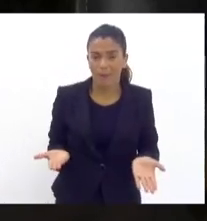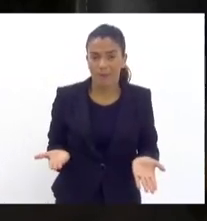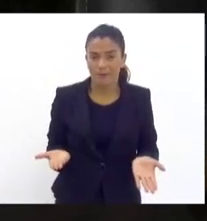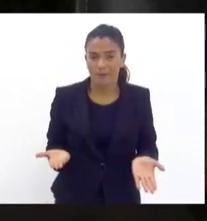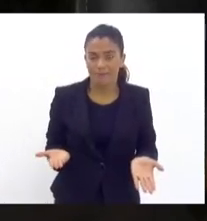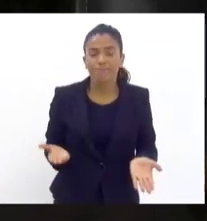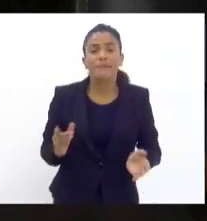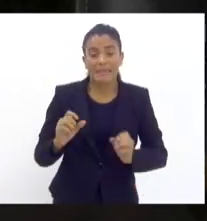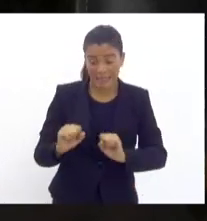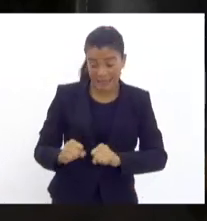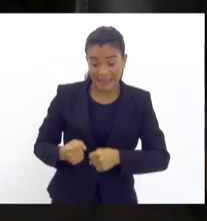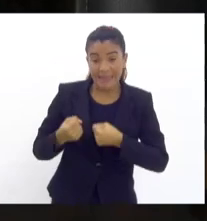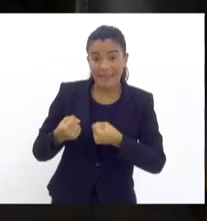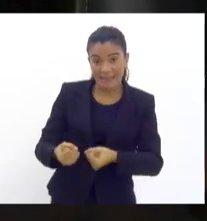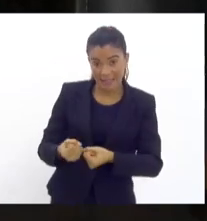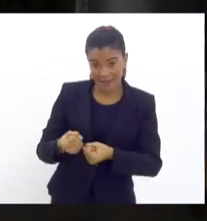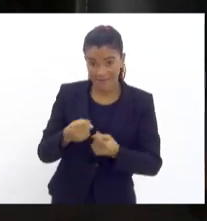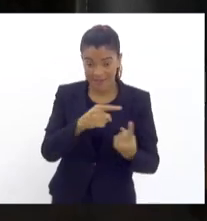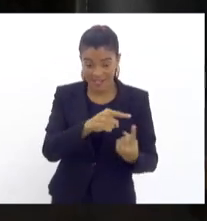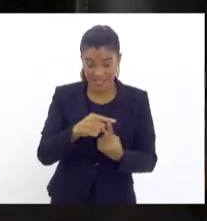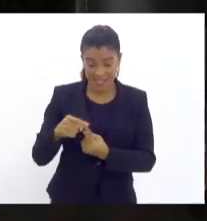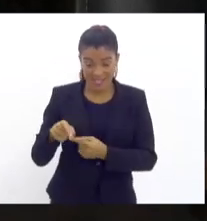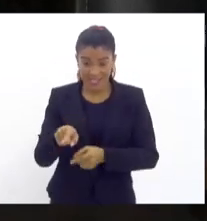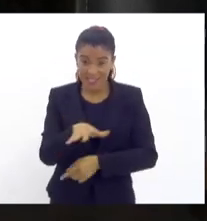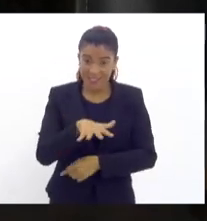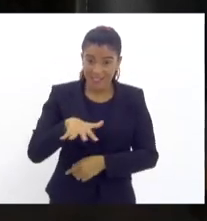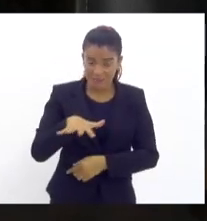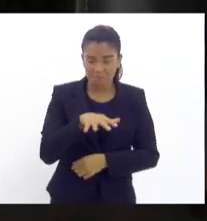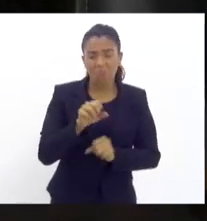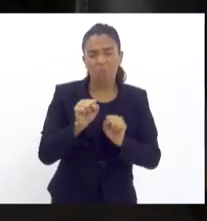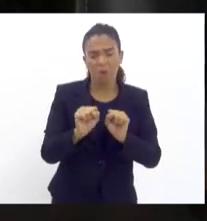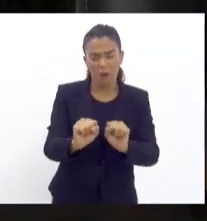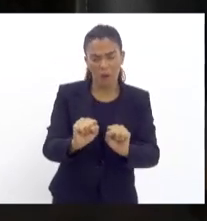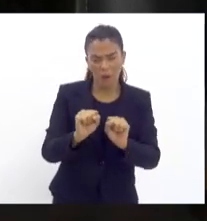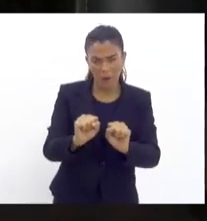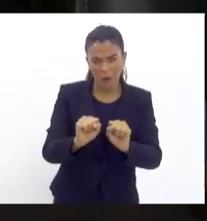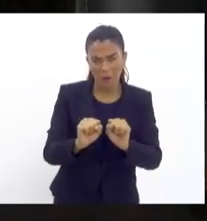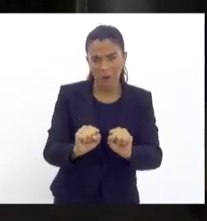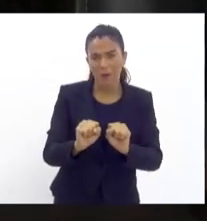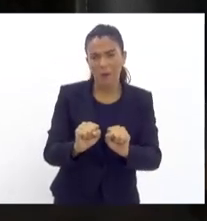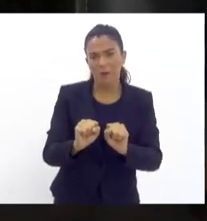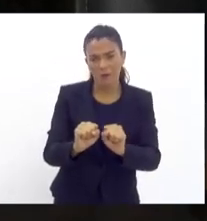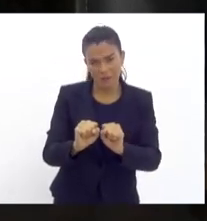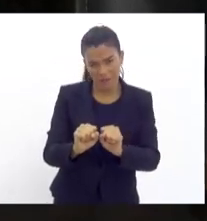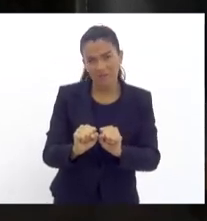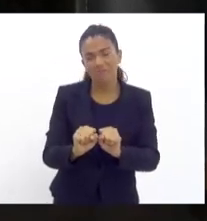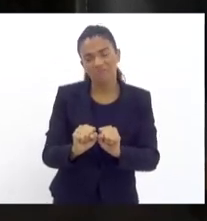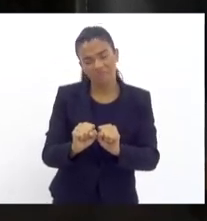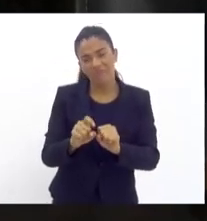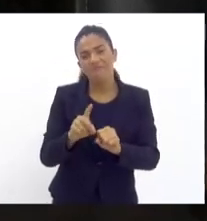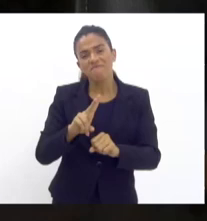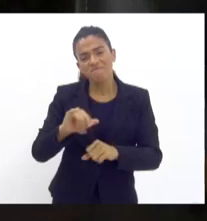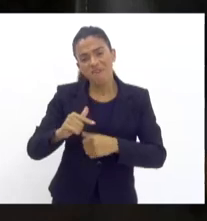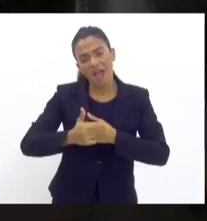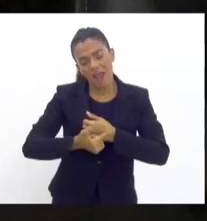Quem defende esse tipo de coisa pode acabar tendo que arcar com as piores